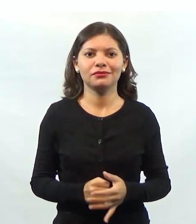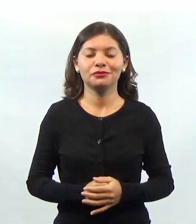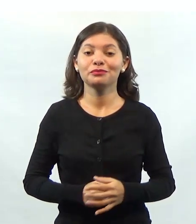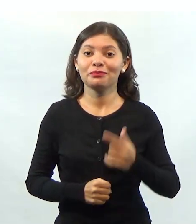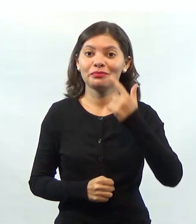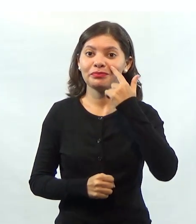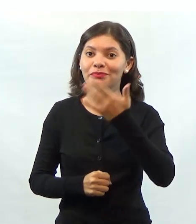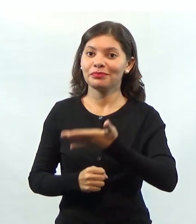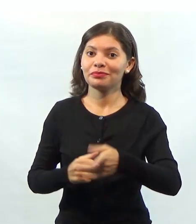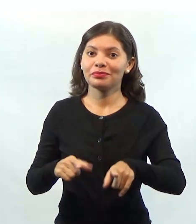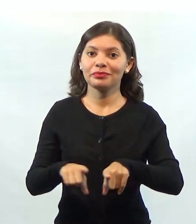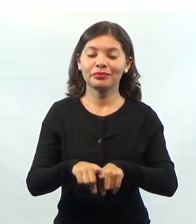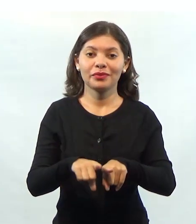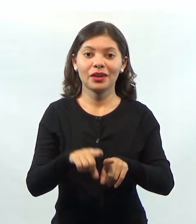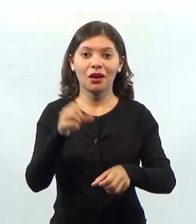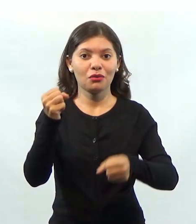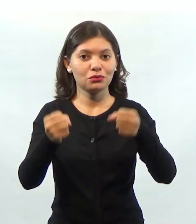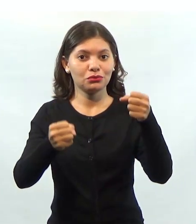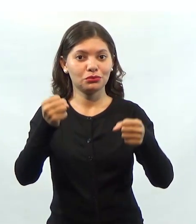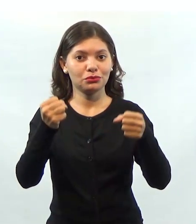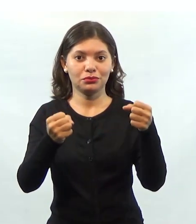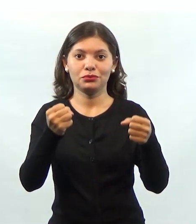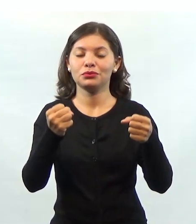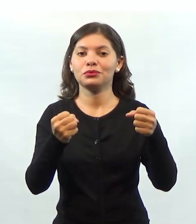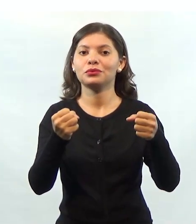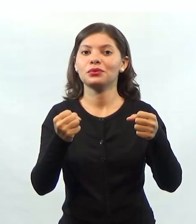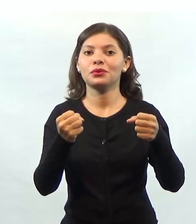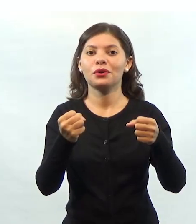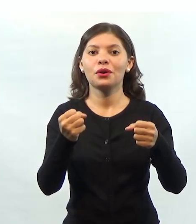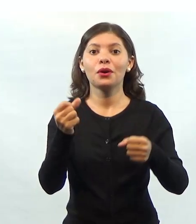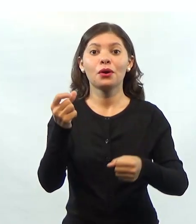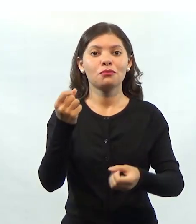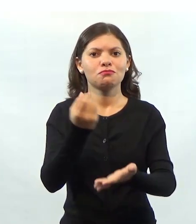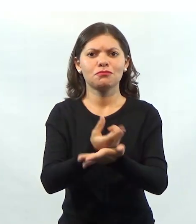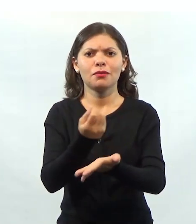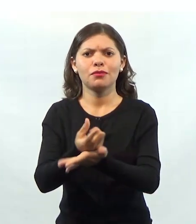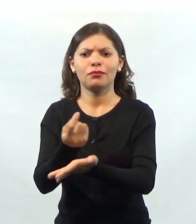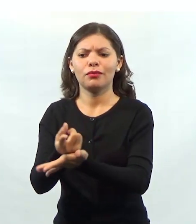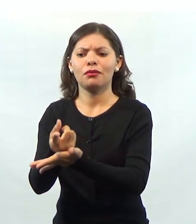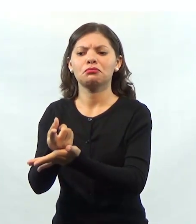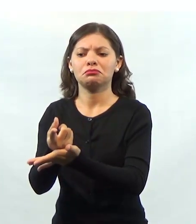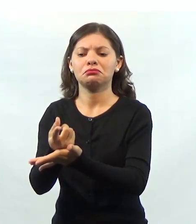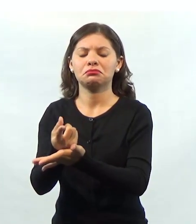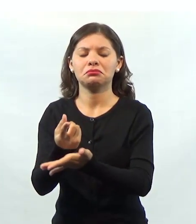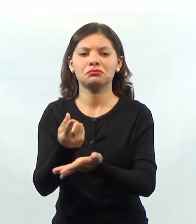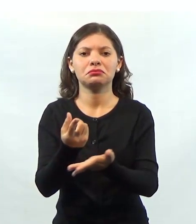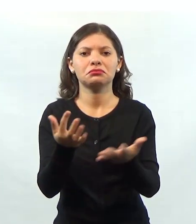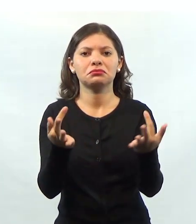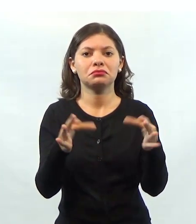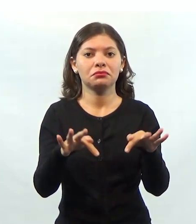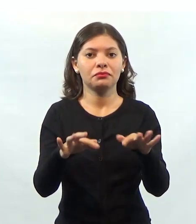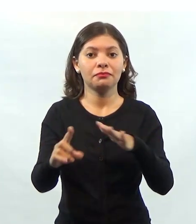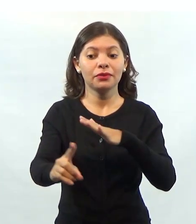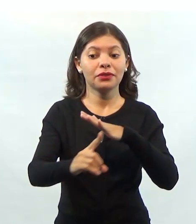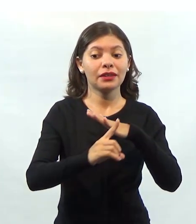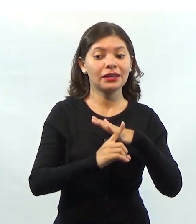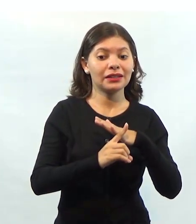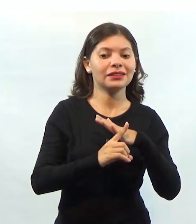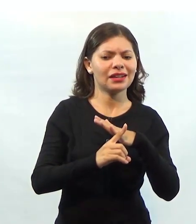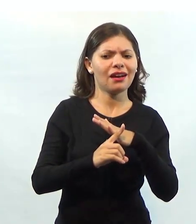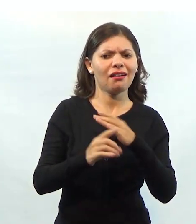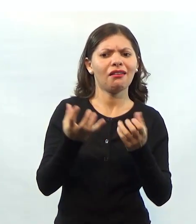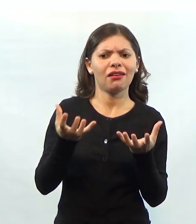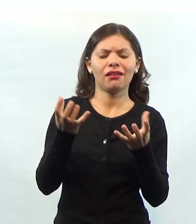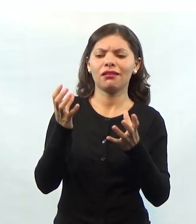Aqui também nós temos um carro, que vai ser aquele carro que é comprado pelo cliente final, o cliente vai